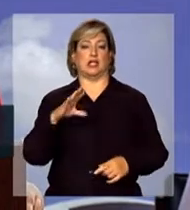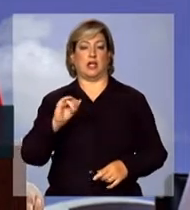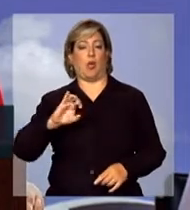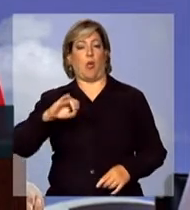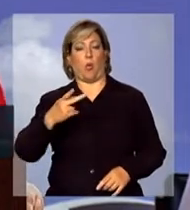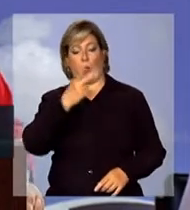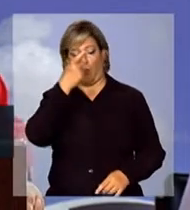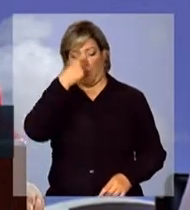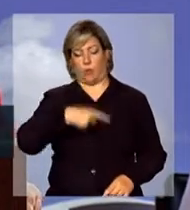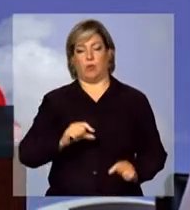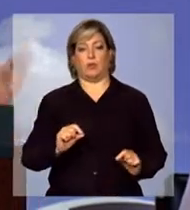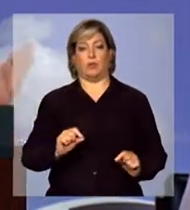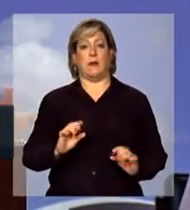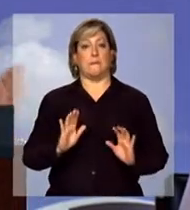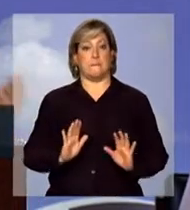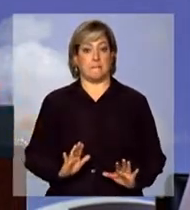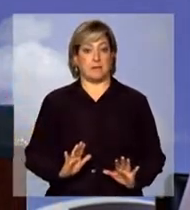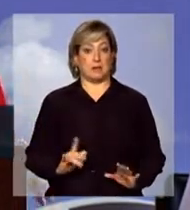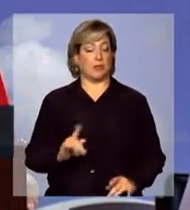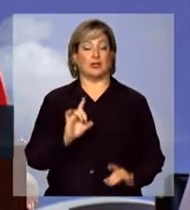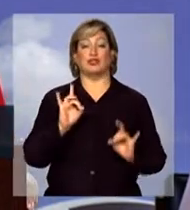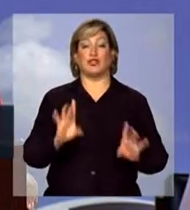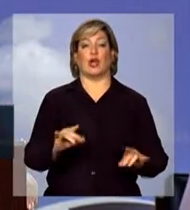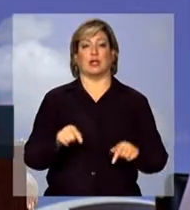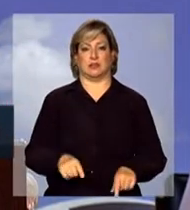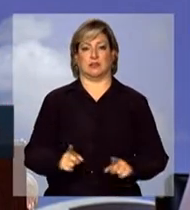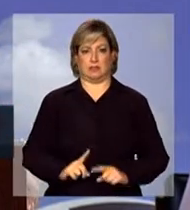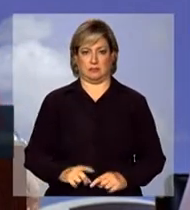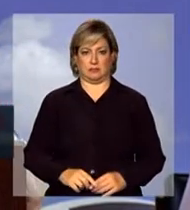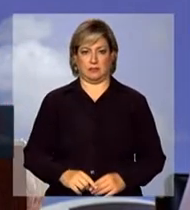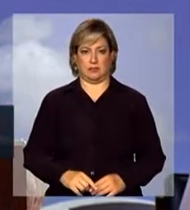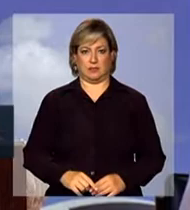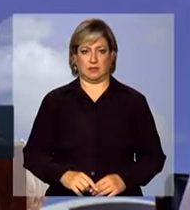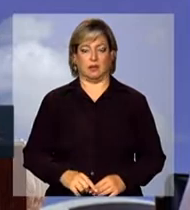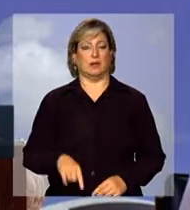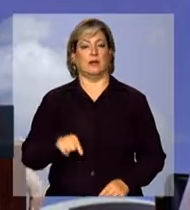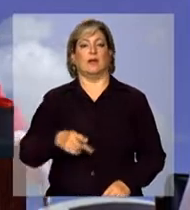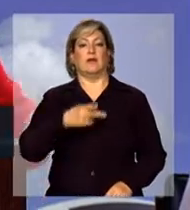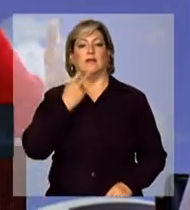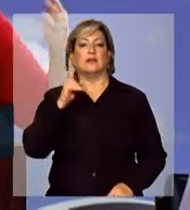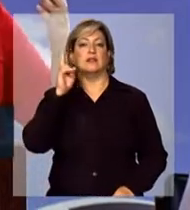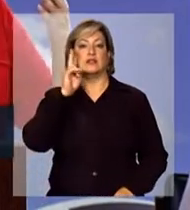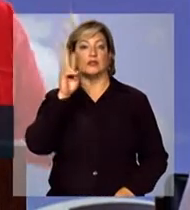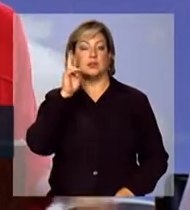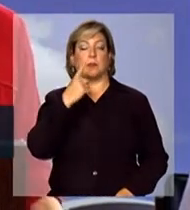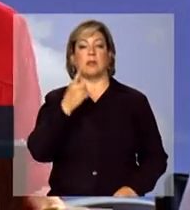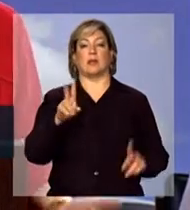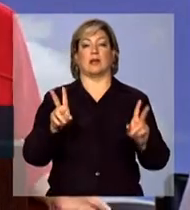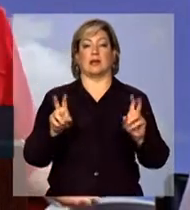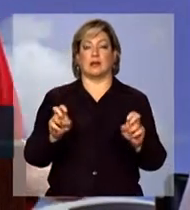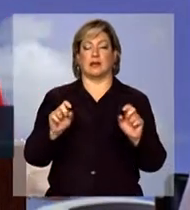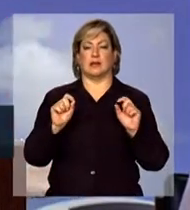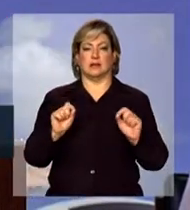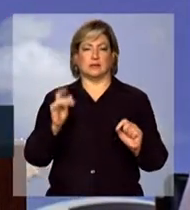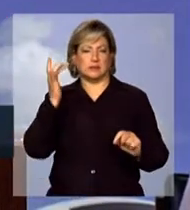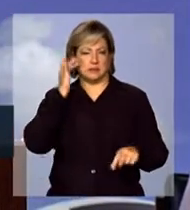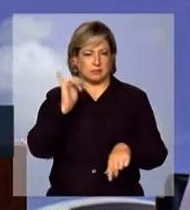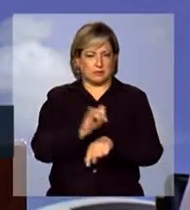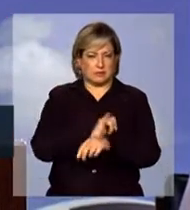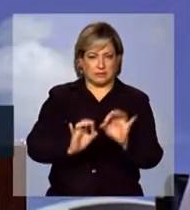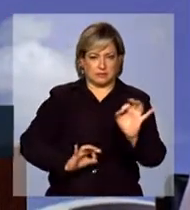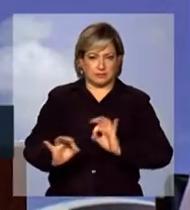questão ética e humanística, mas não é apenas isso. Trata-se de uma questão estratégica para o